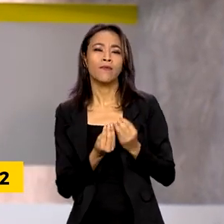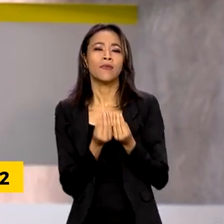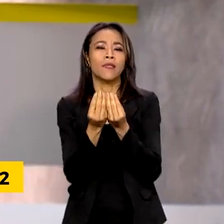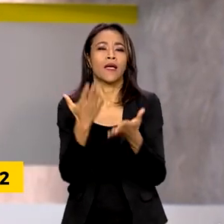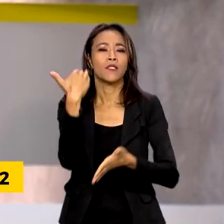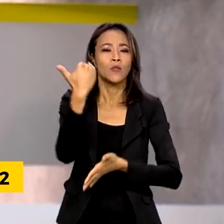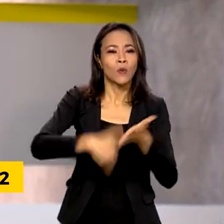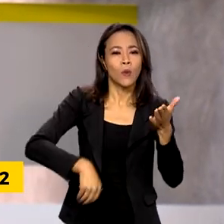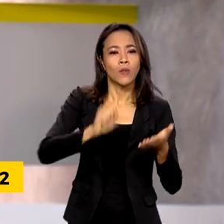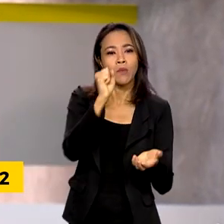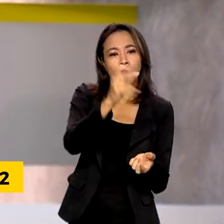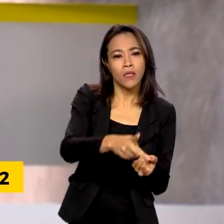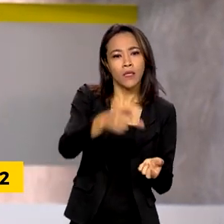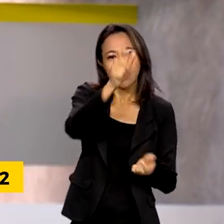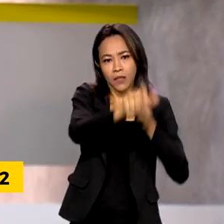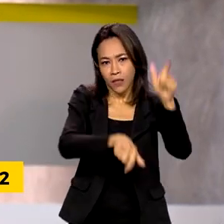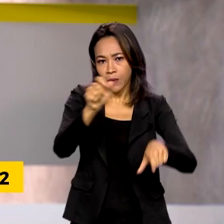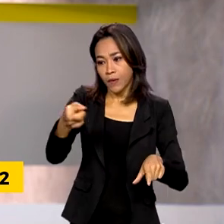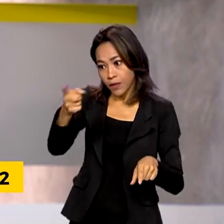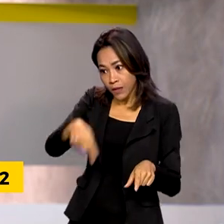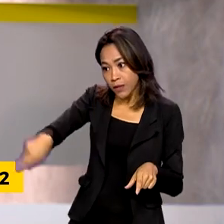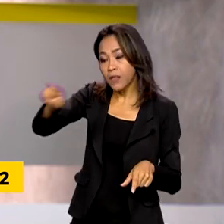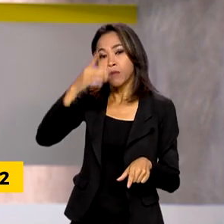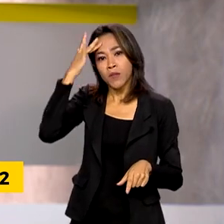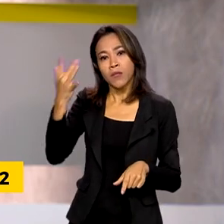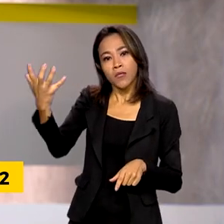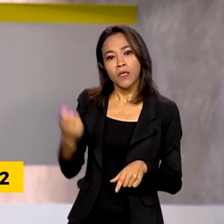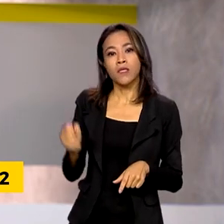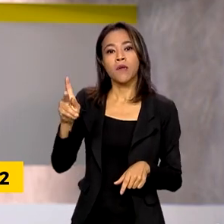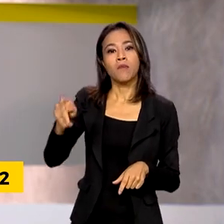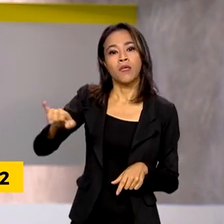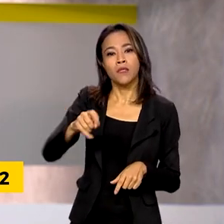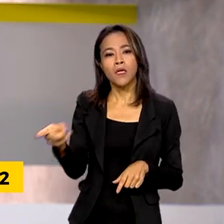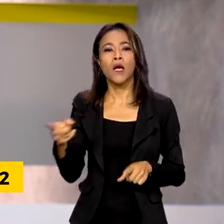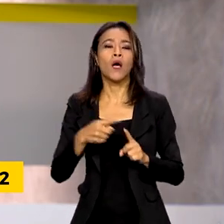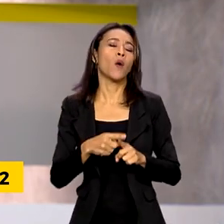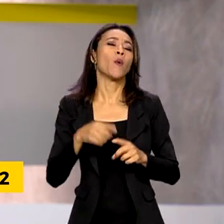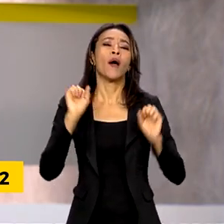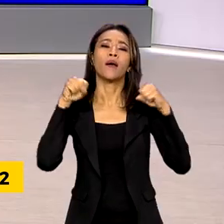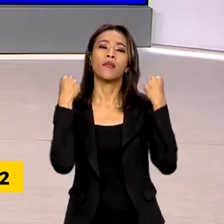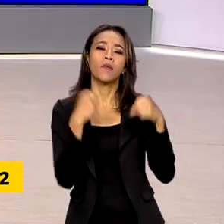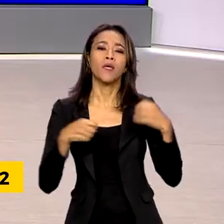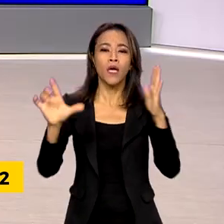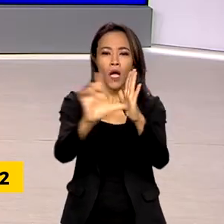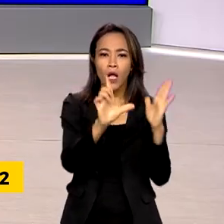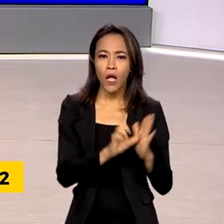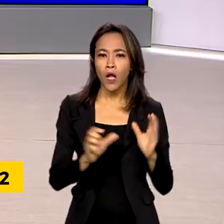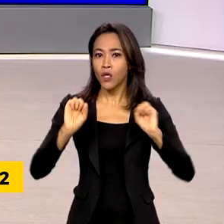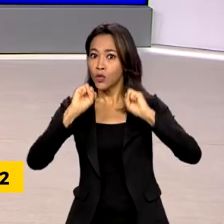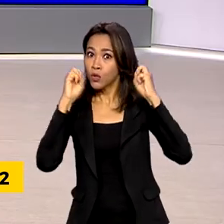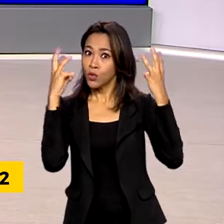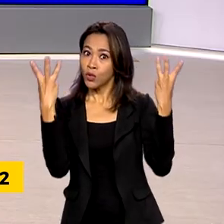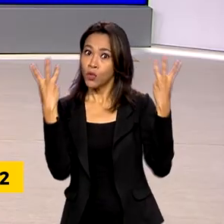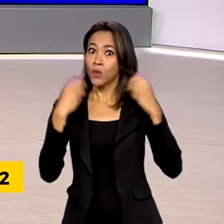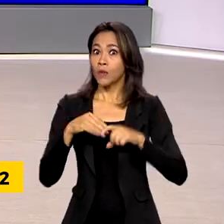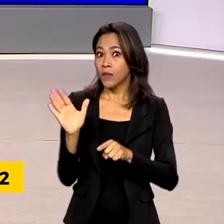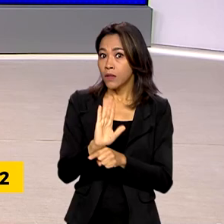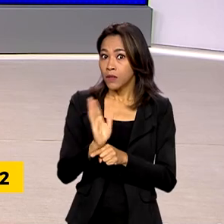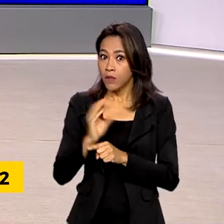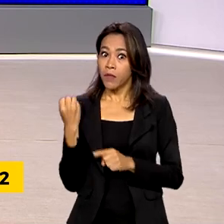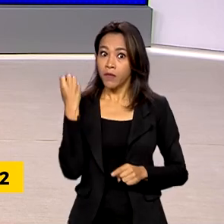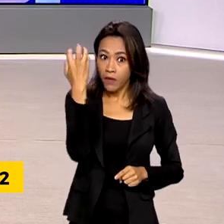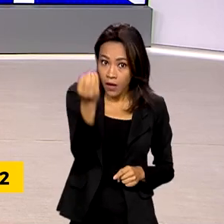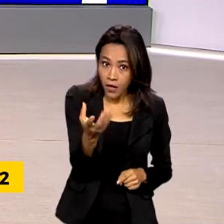para aposentados e pensionistas em shows, academia, lojas, cinema e viagens. A iniciativa pode beneficiar mais de